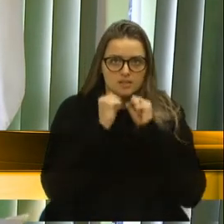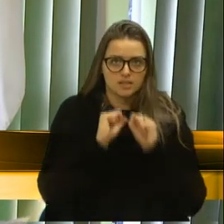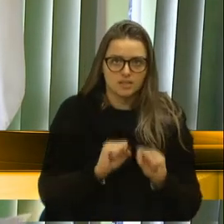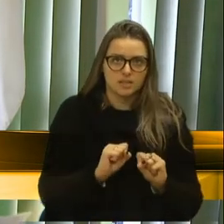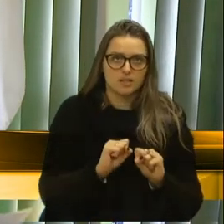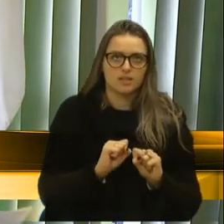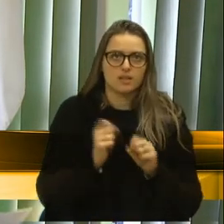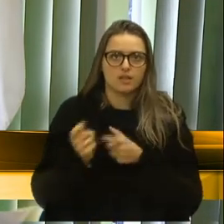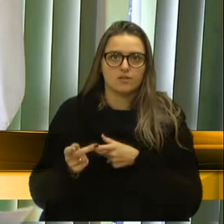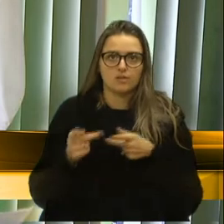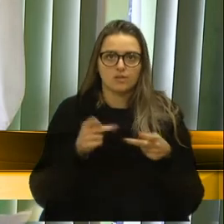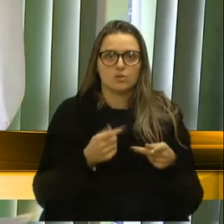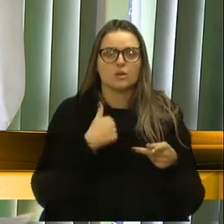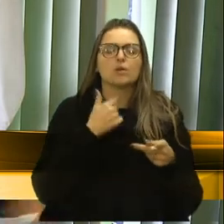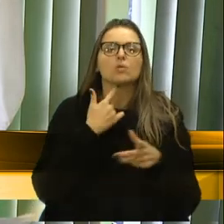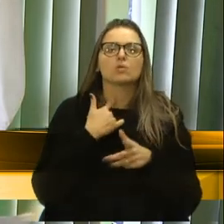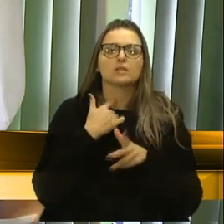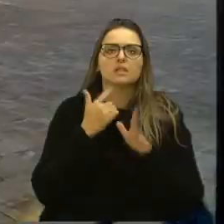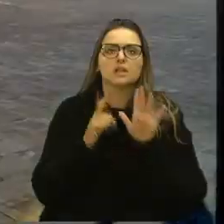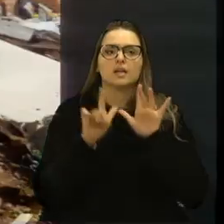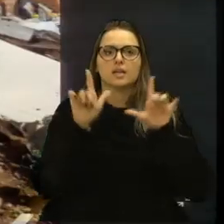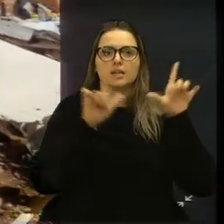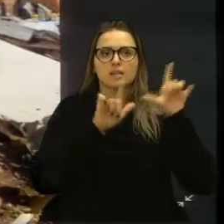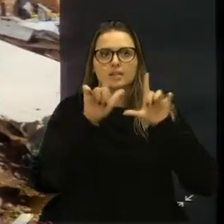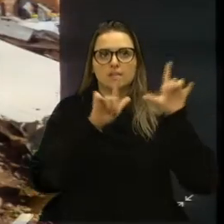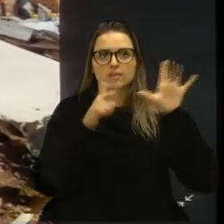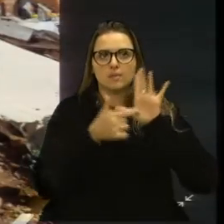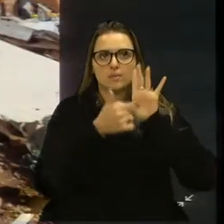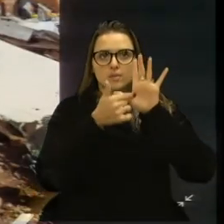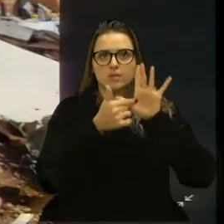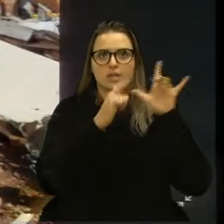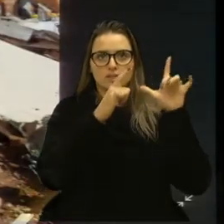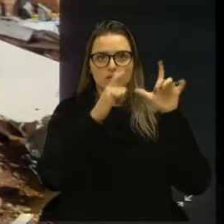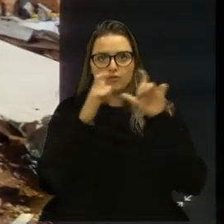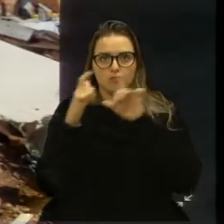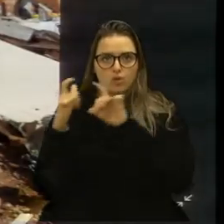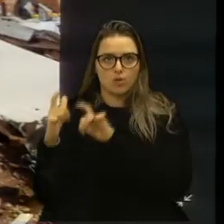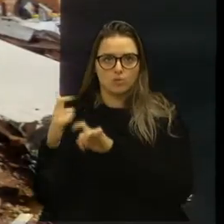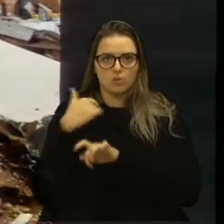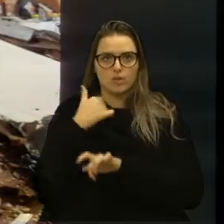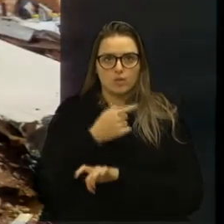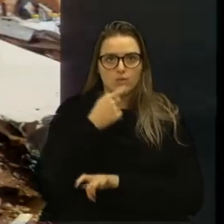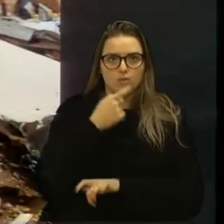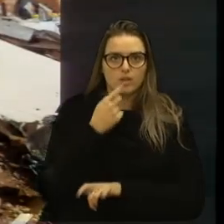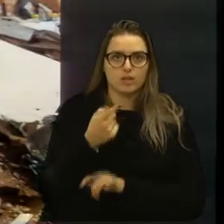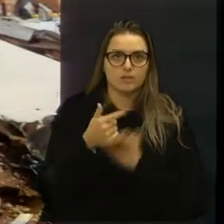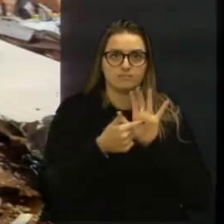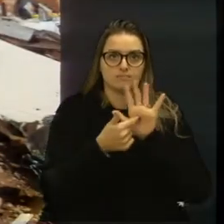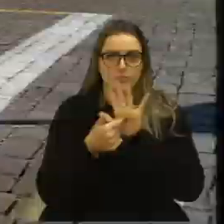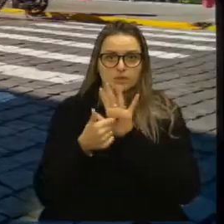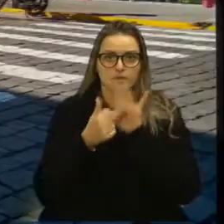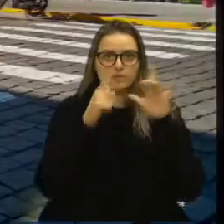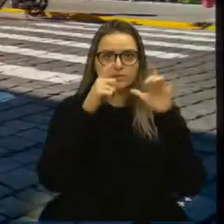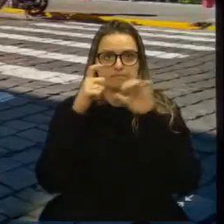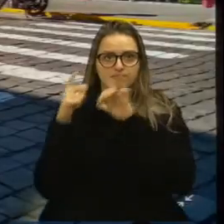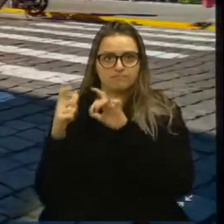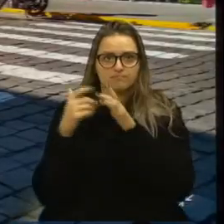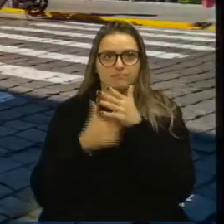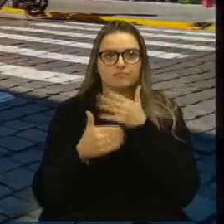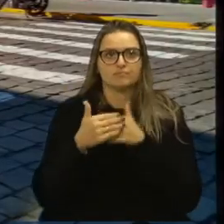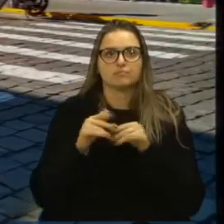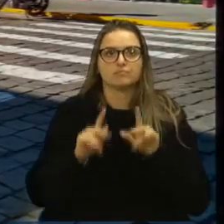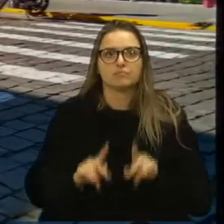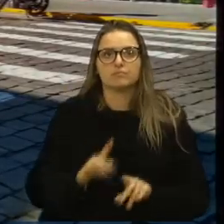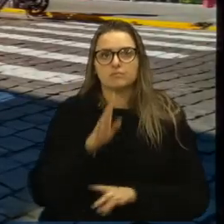Eu gostaria que o pessoal da TV Cana fosse passando as imagens, enquanto eu fosse falando aqui, passando as imagens para que nós